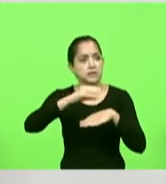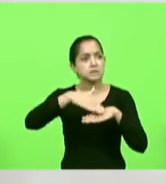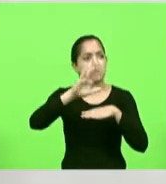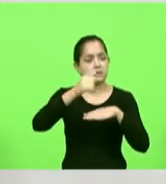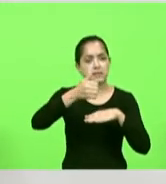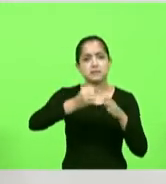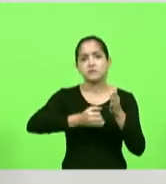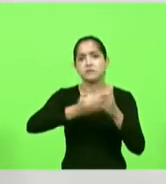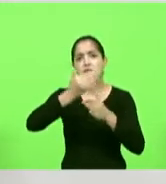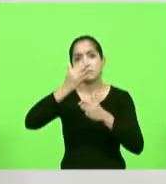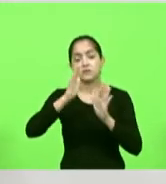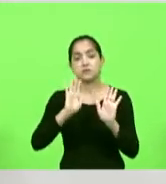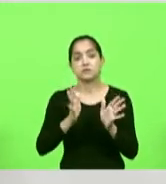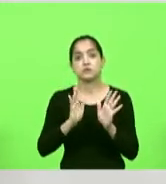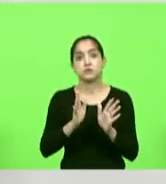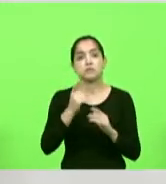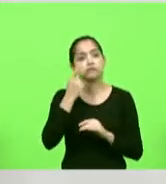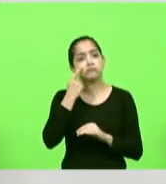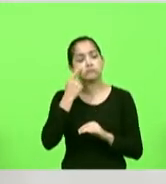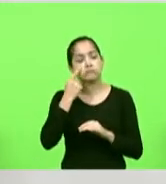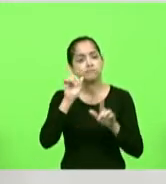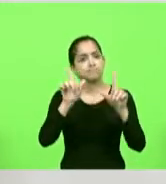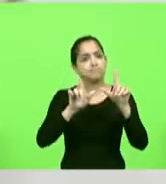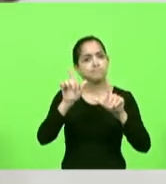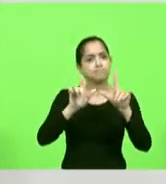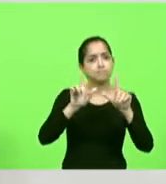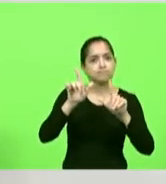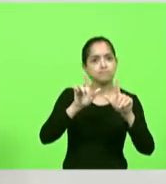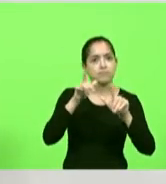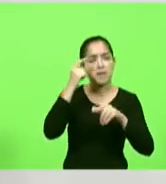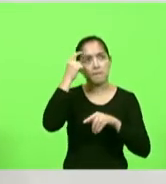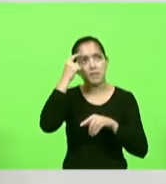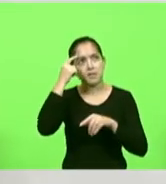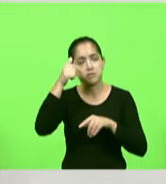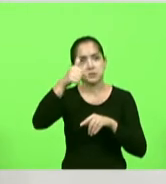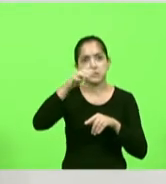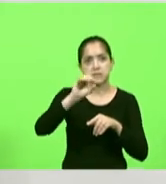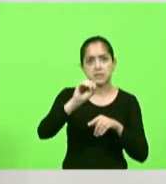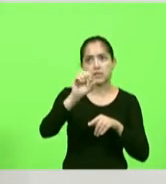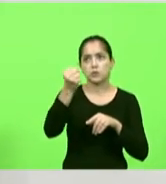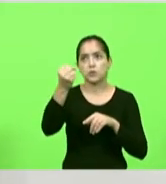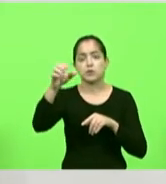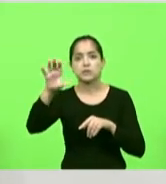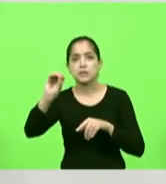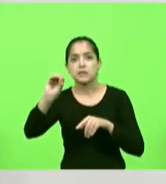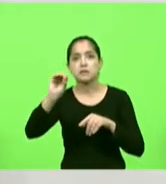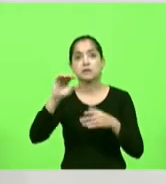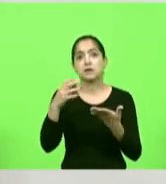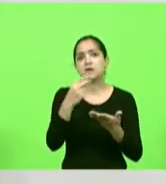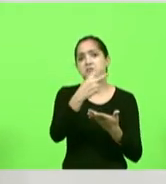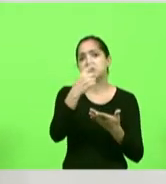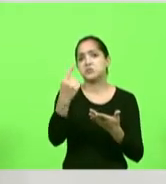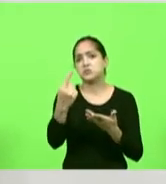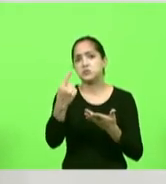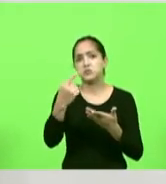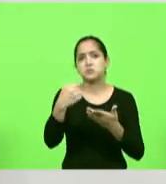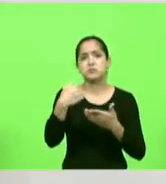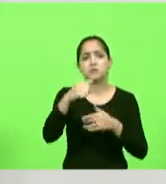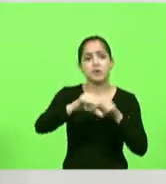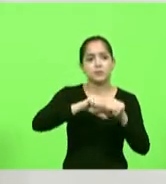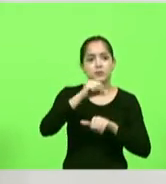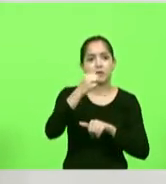vezes, e quando eu fui ver a matéria, pensando que já estávamos ali com uns 70, 80 leitos, tinha 21 e vai passar para 31.